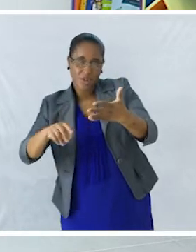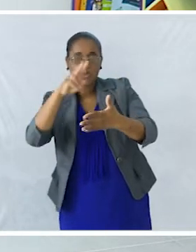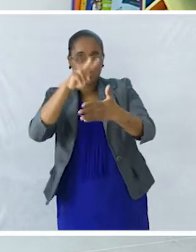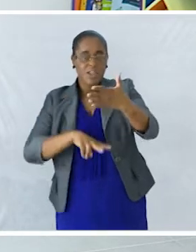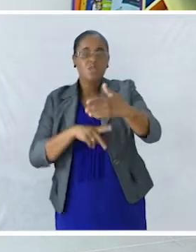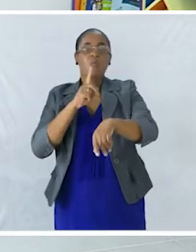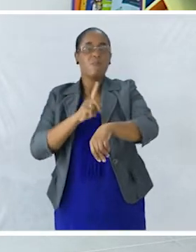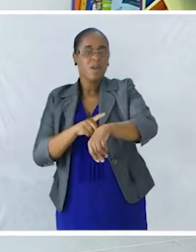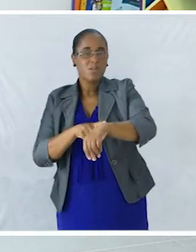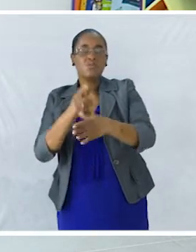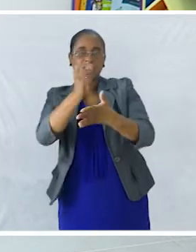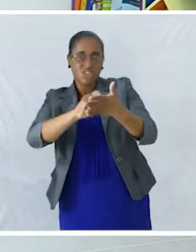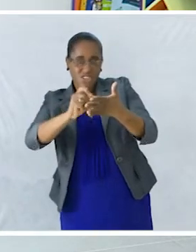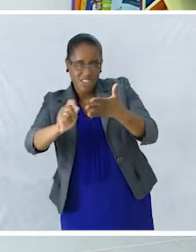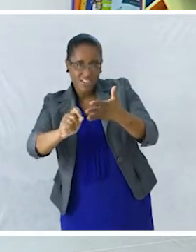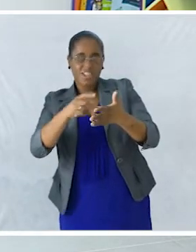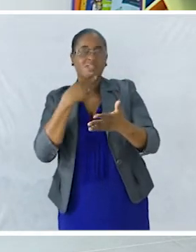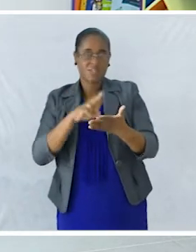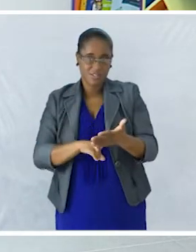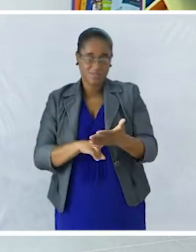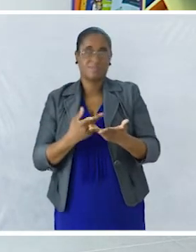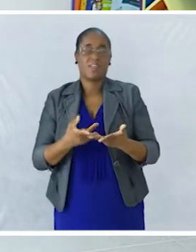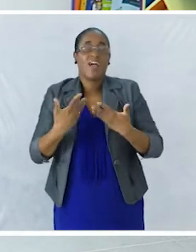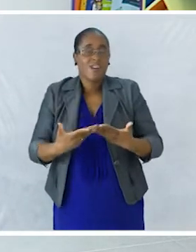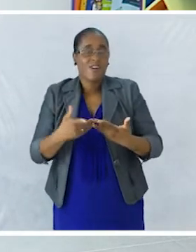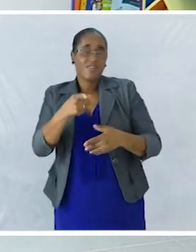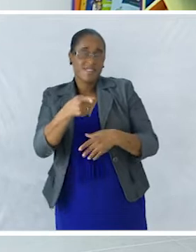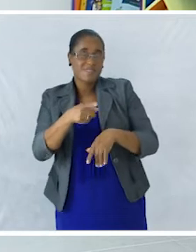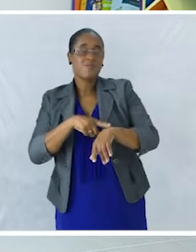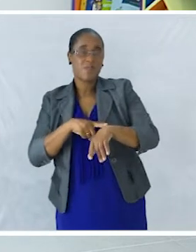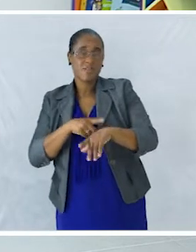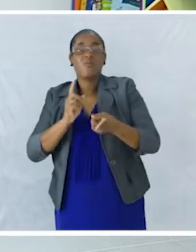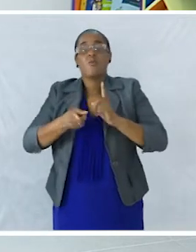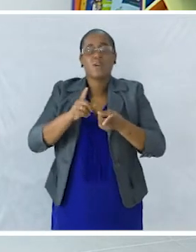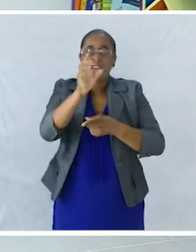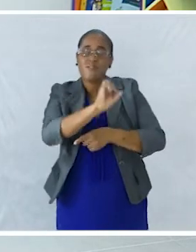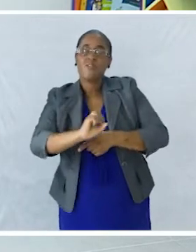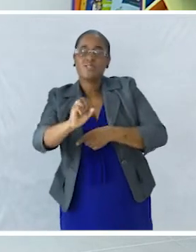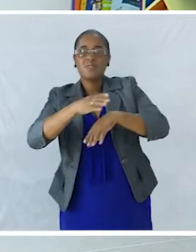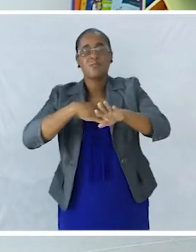escrita Verdadeiramente E agora Nesse momento O que é que vão fazer? Dejamos